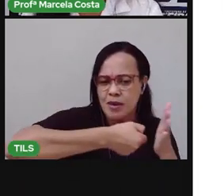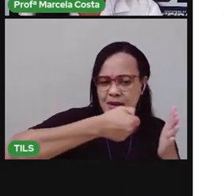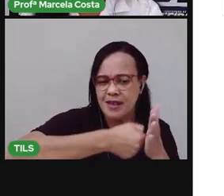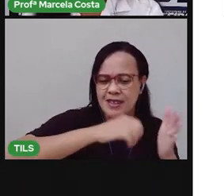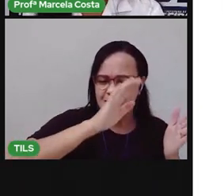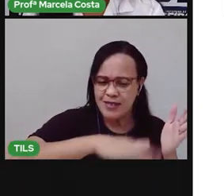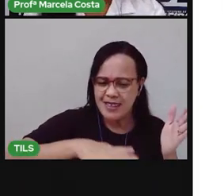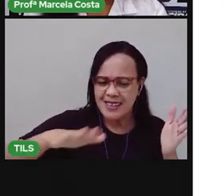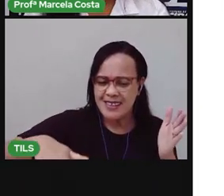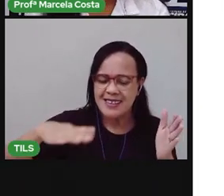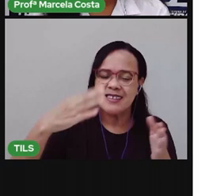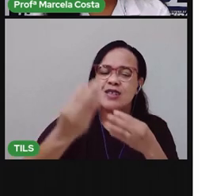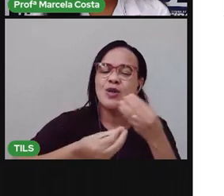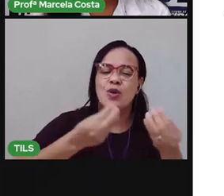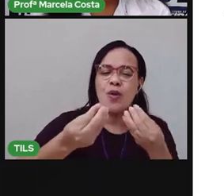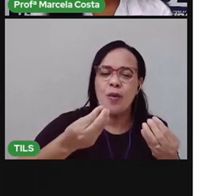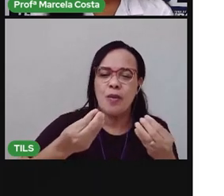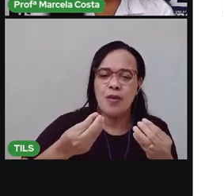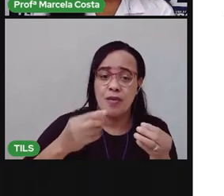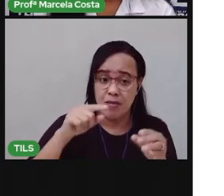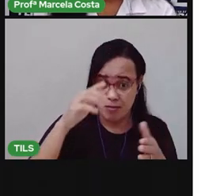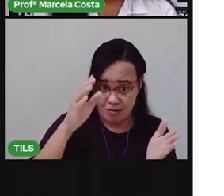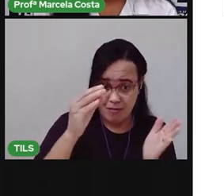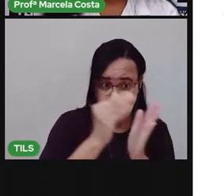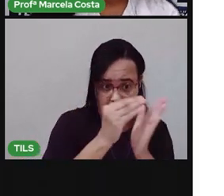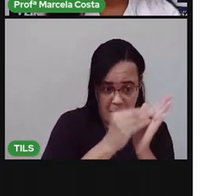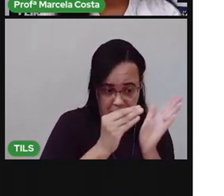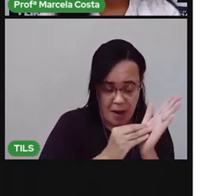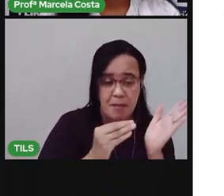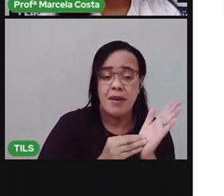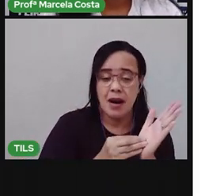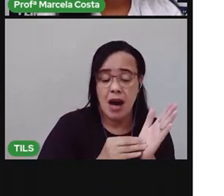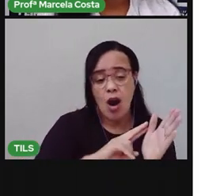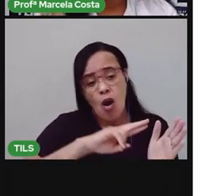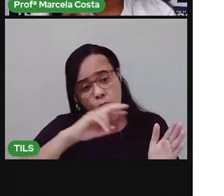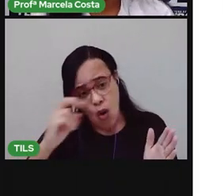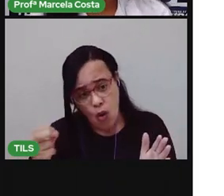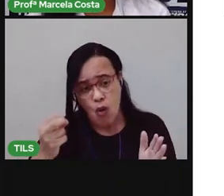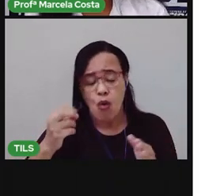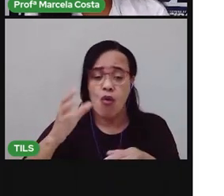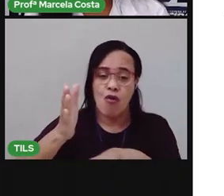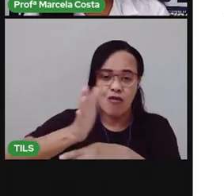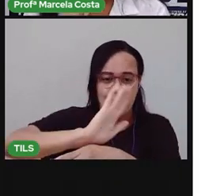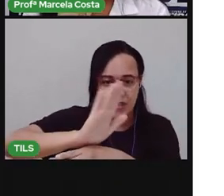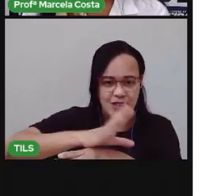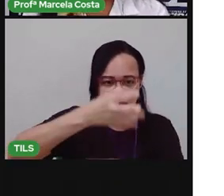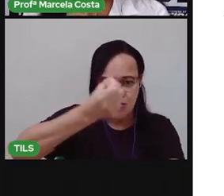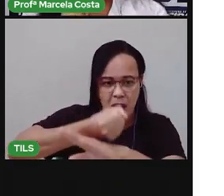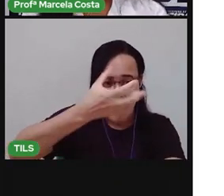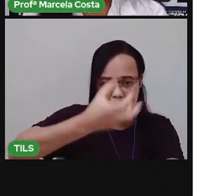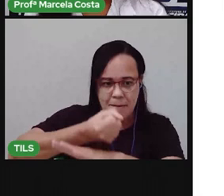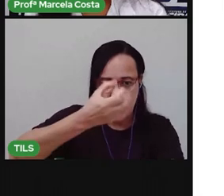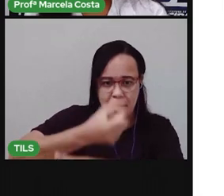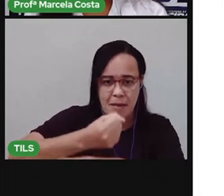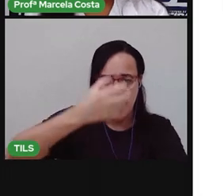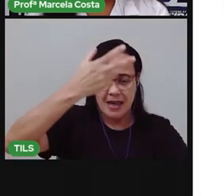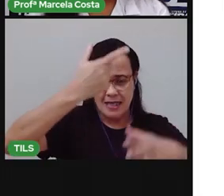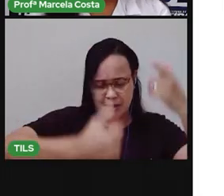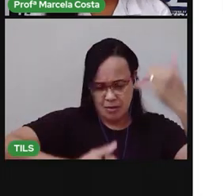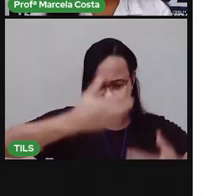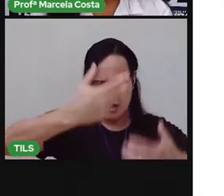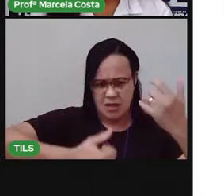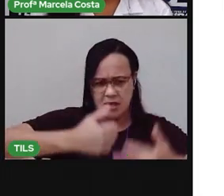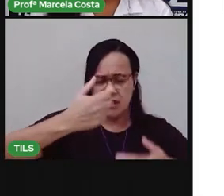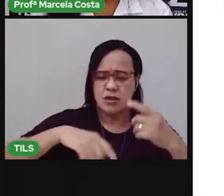pode fazer o quê? Gravar um vídeo. Pede aí que eu sou responsável gravar um vídeo de você contando pra gente